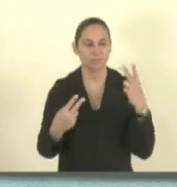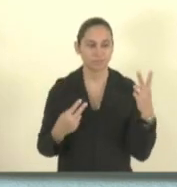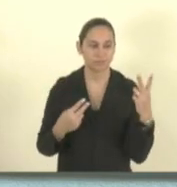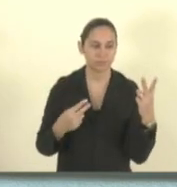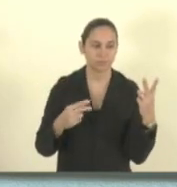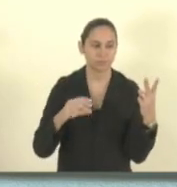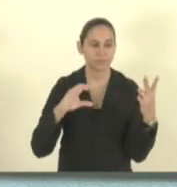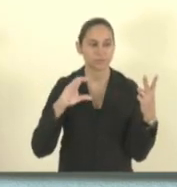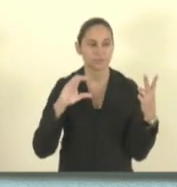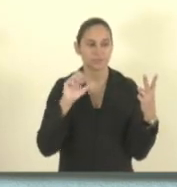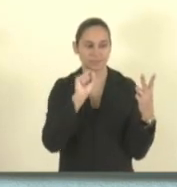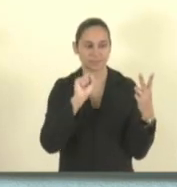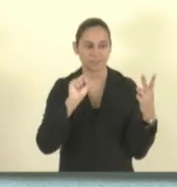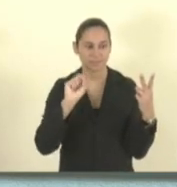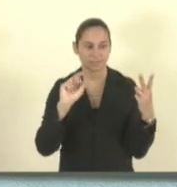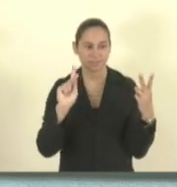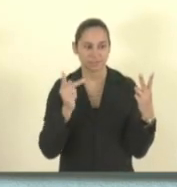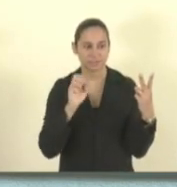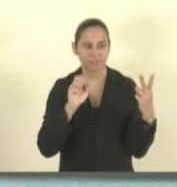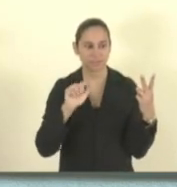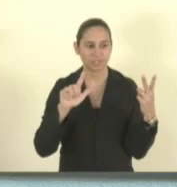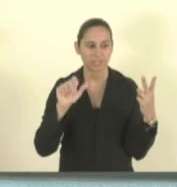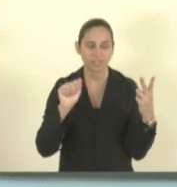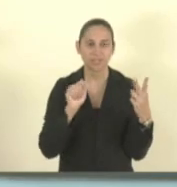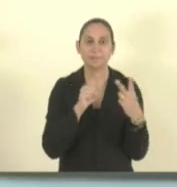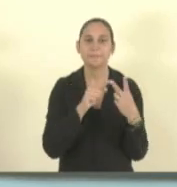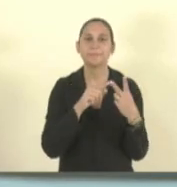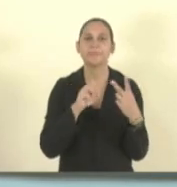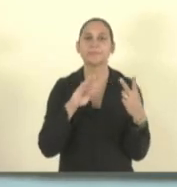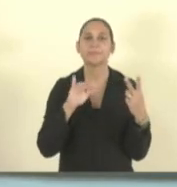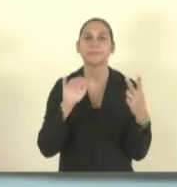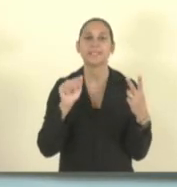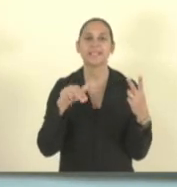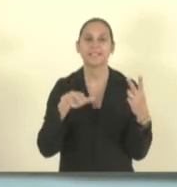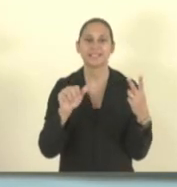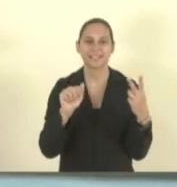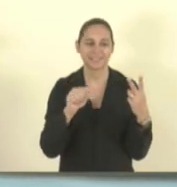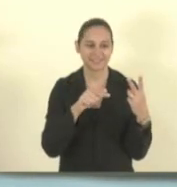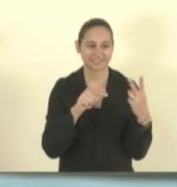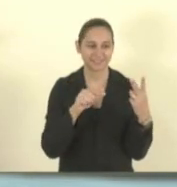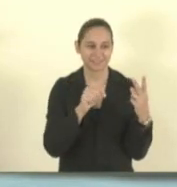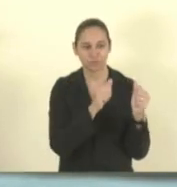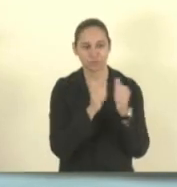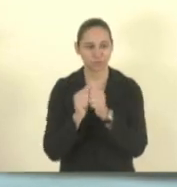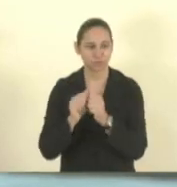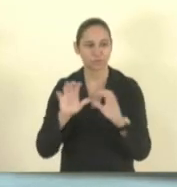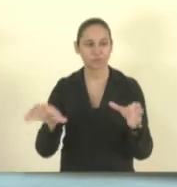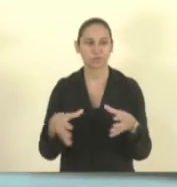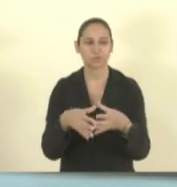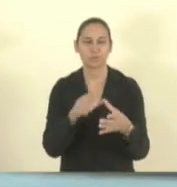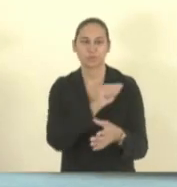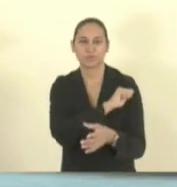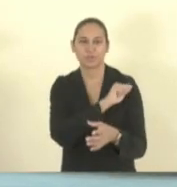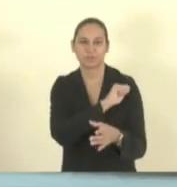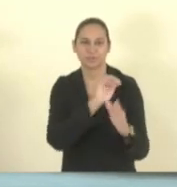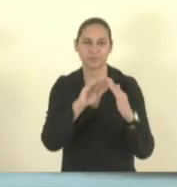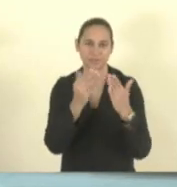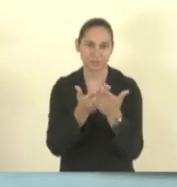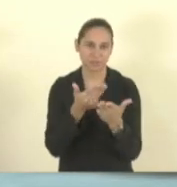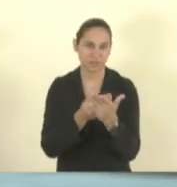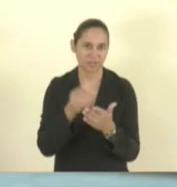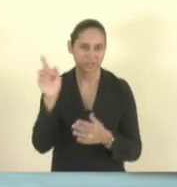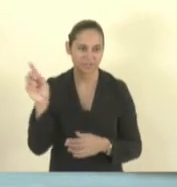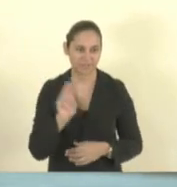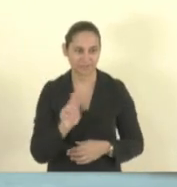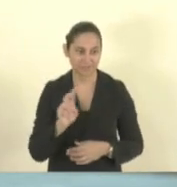seja bem-vindo à Assembleia Legislativa nós estamos aqui nesse momento na comissão de